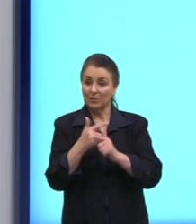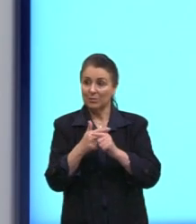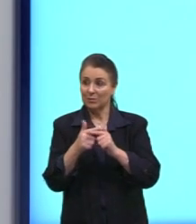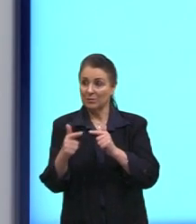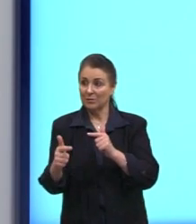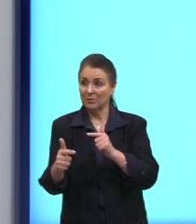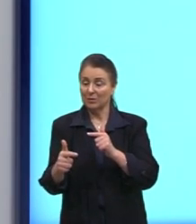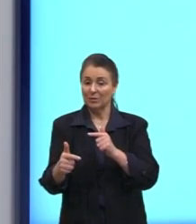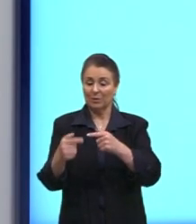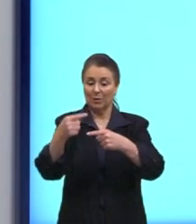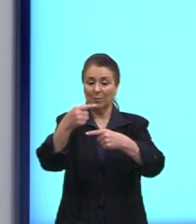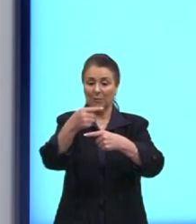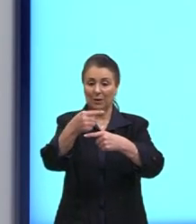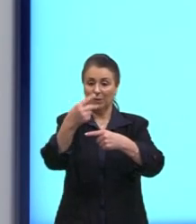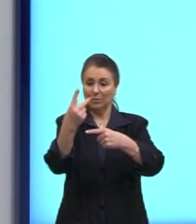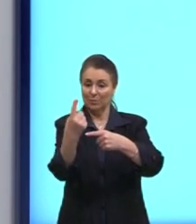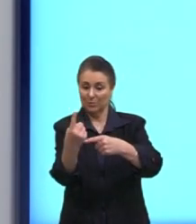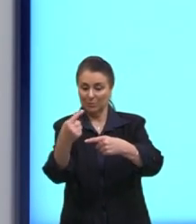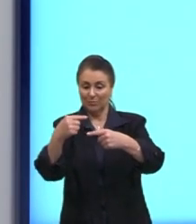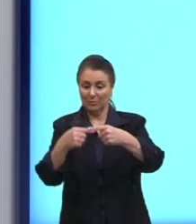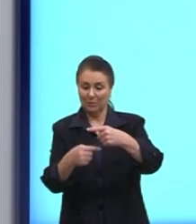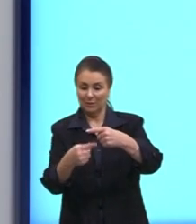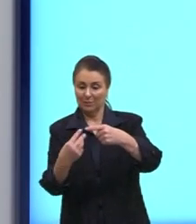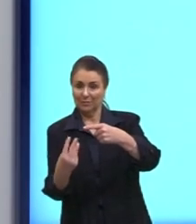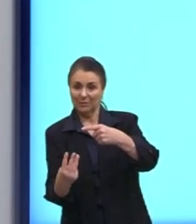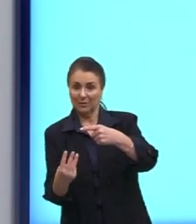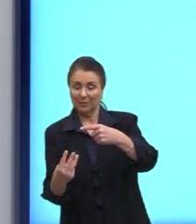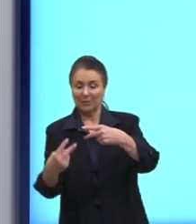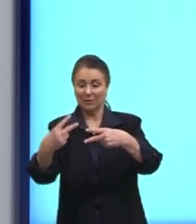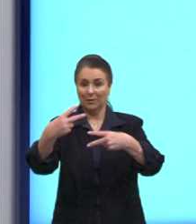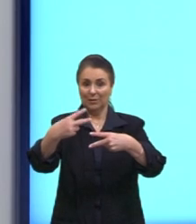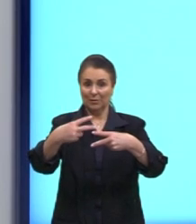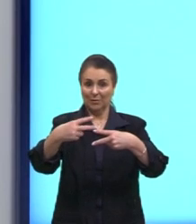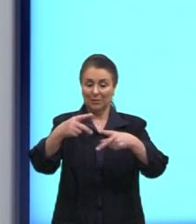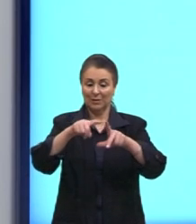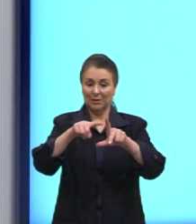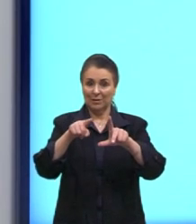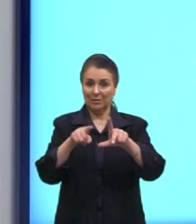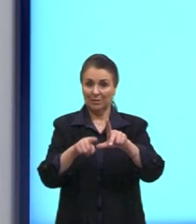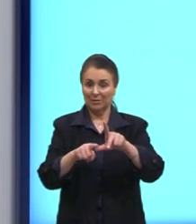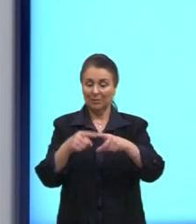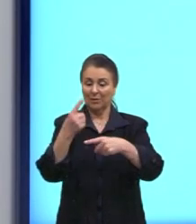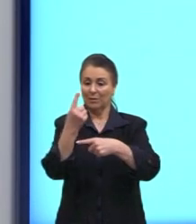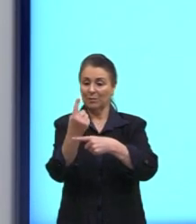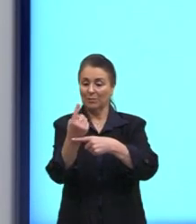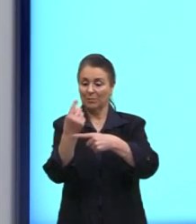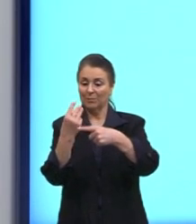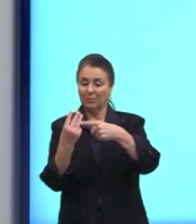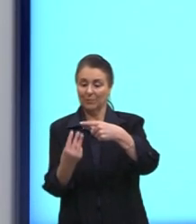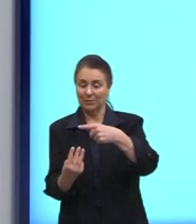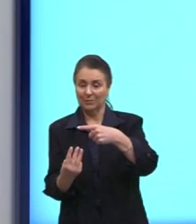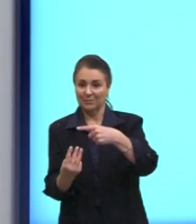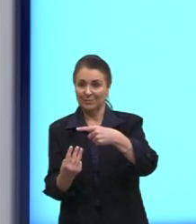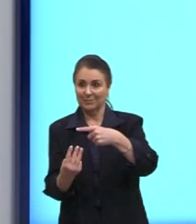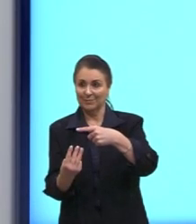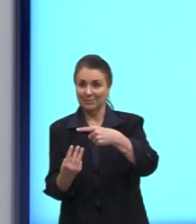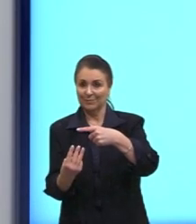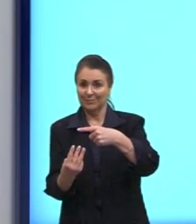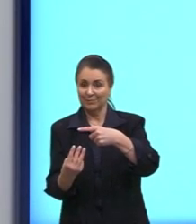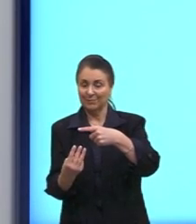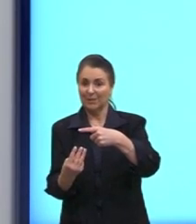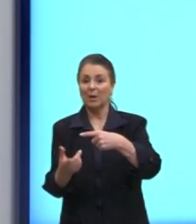por menos 3 significa que o nosso coeficiente angular é igual a 1 terço com isso eu já